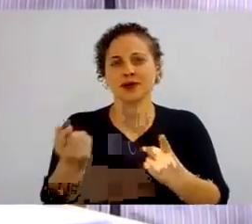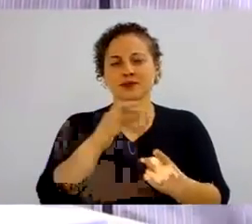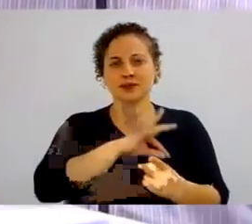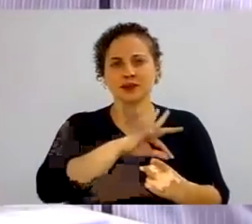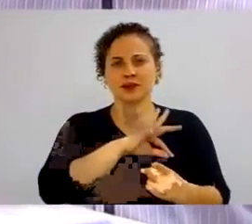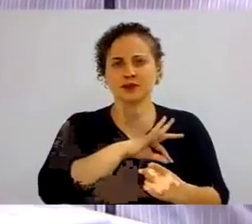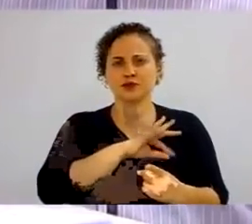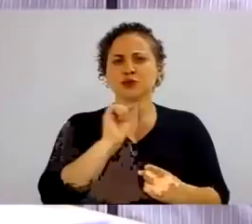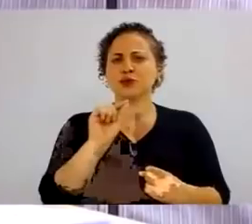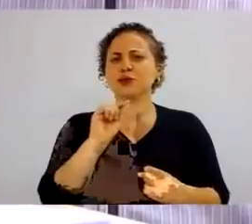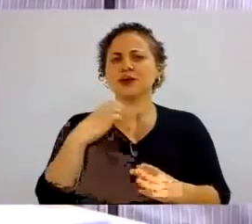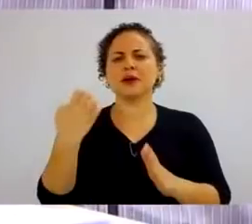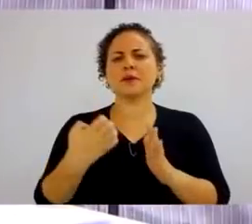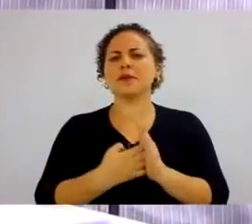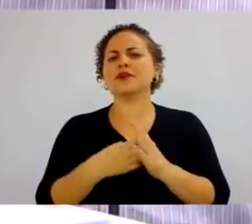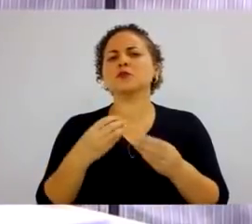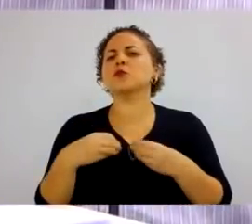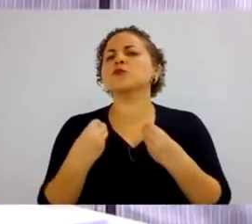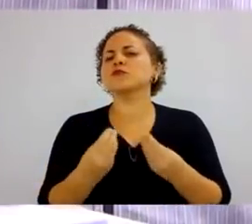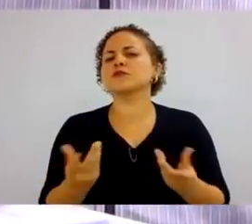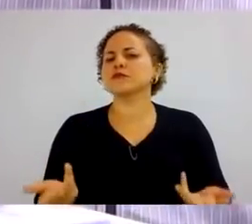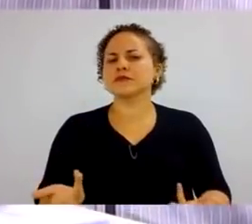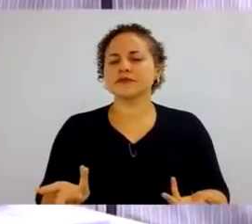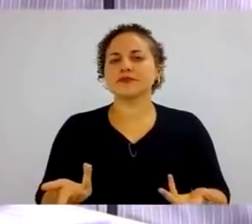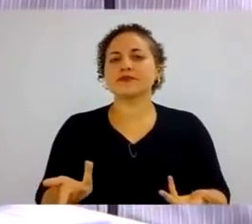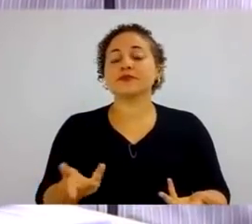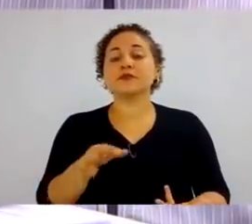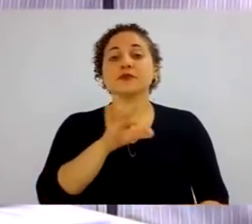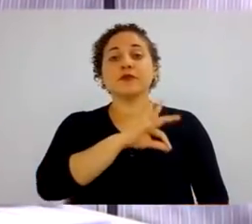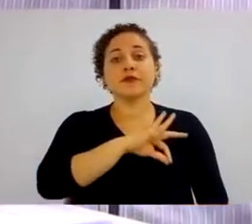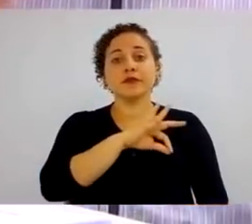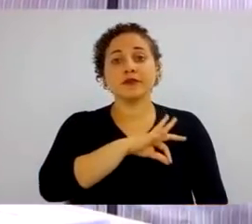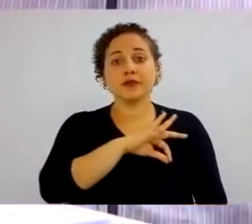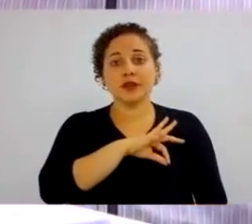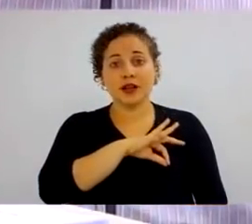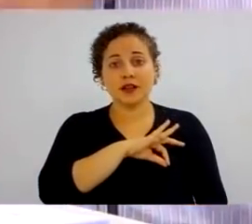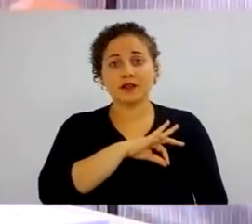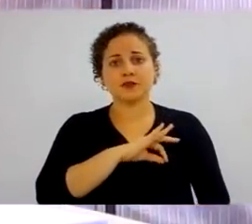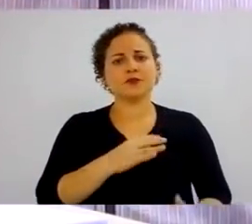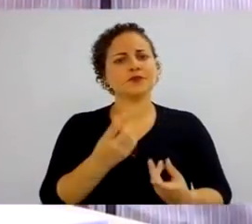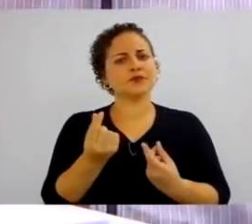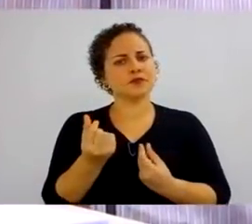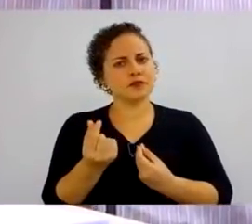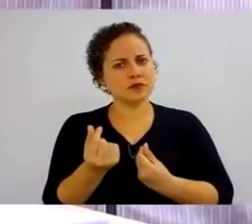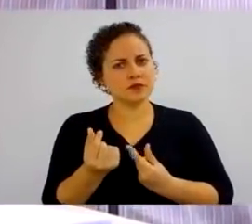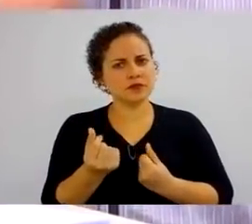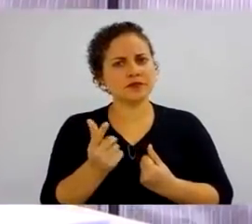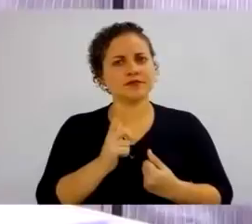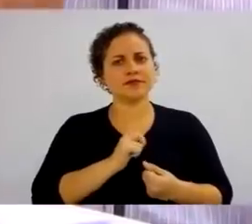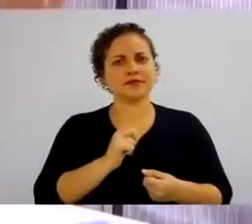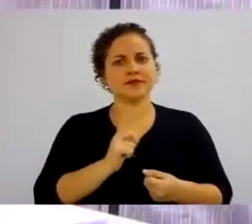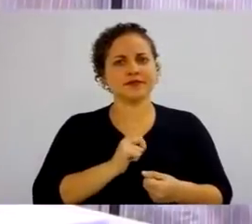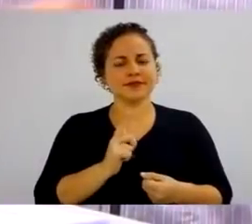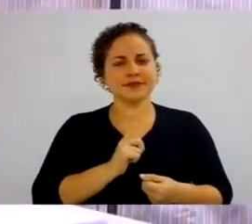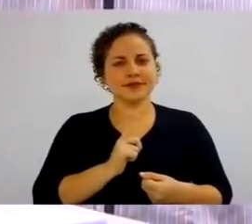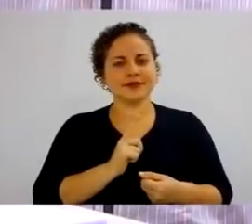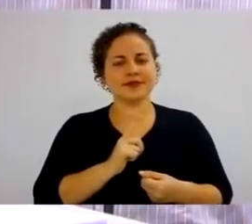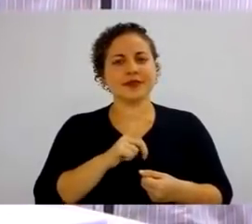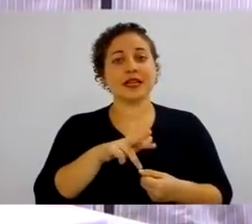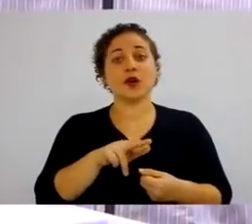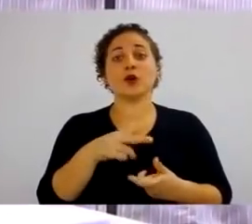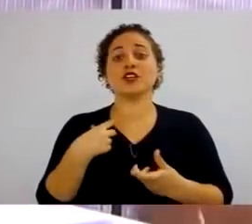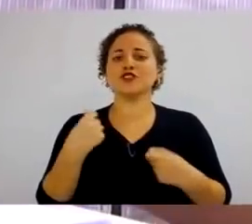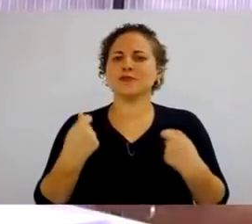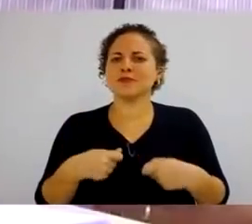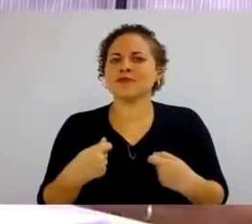salário. O a empresa pode oferecer? O salário, gente, é aquilo que a gente ganha em cash, é a recompensa